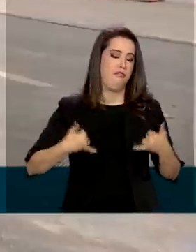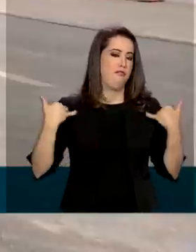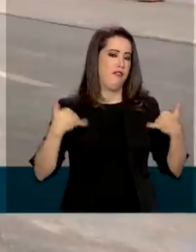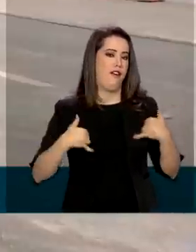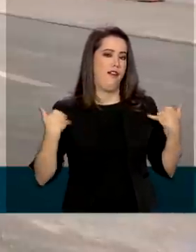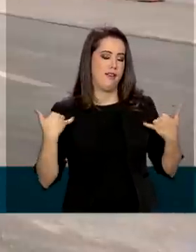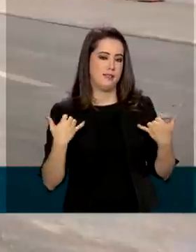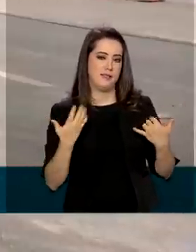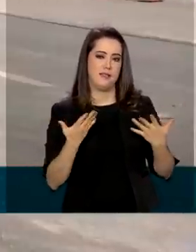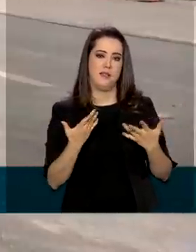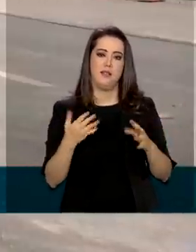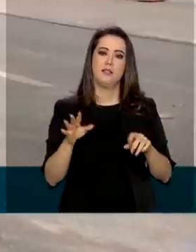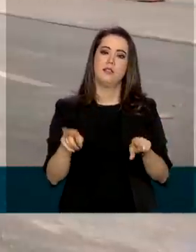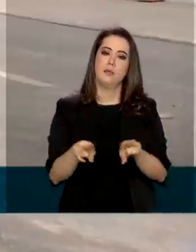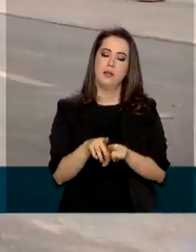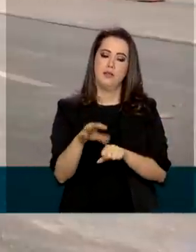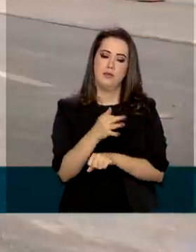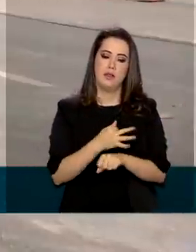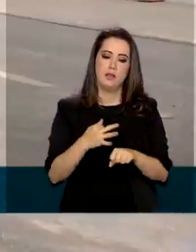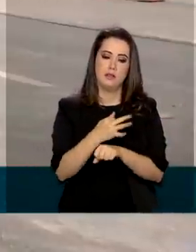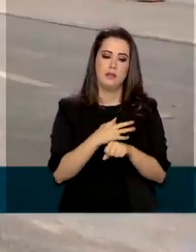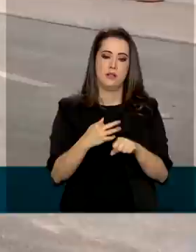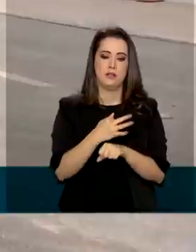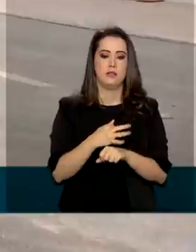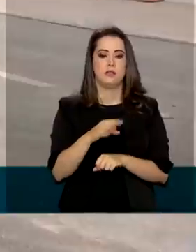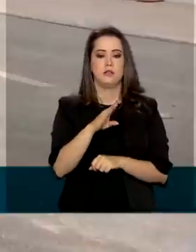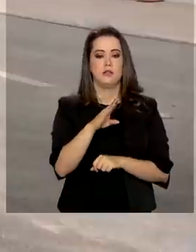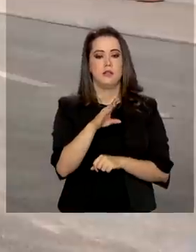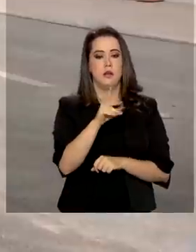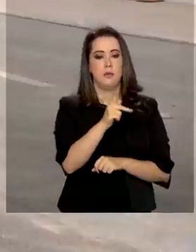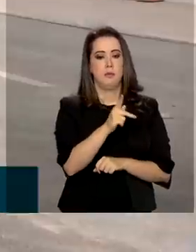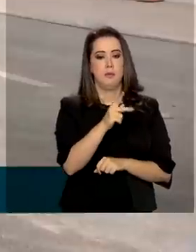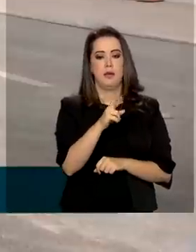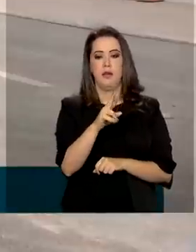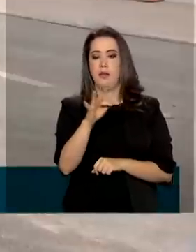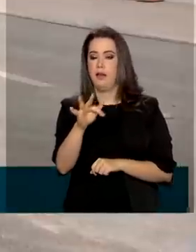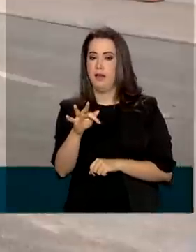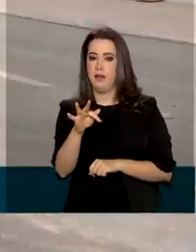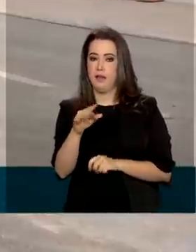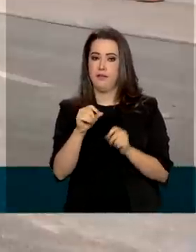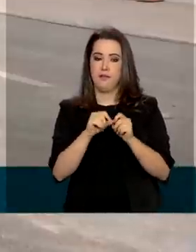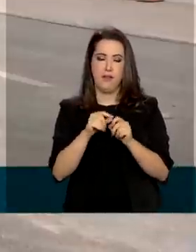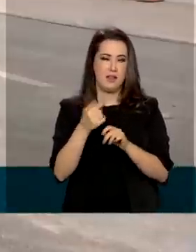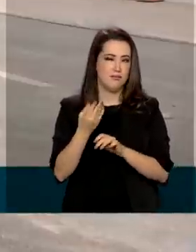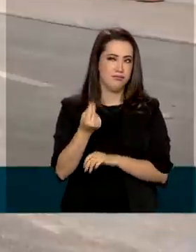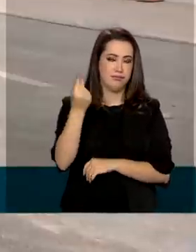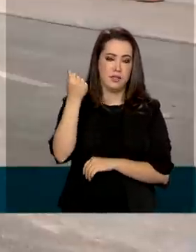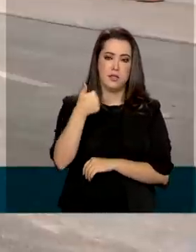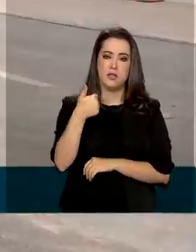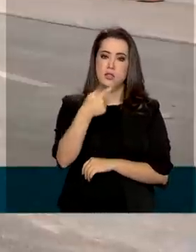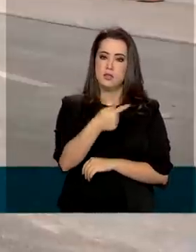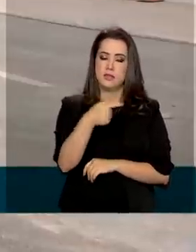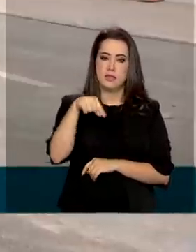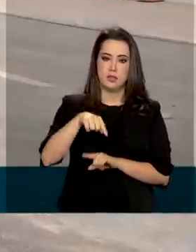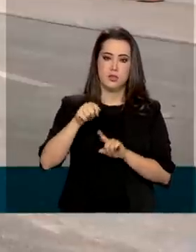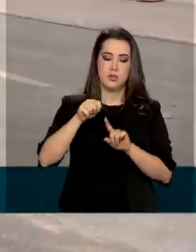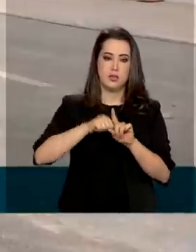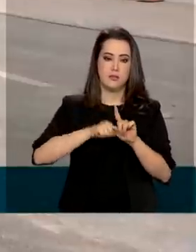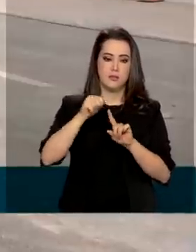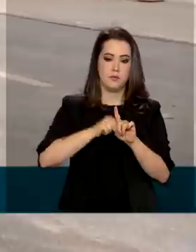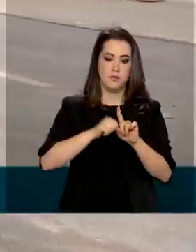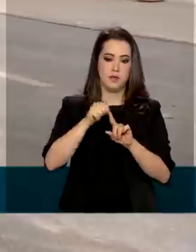fim de ano e férias. A Polícia Rodoviária Federal realiza desde o dia 17 deste mês a operação